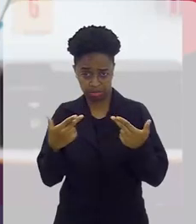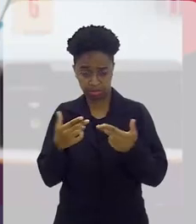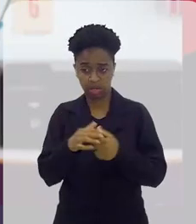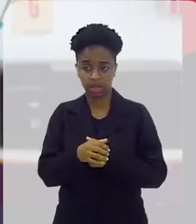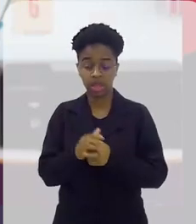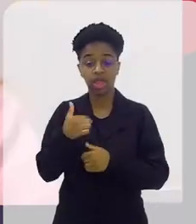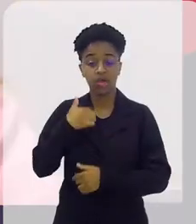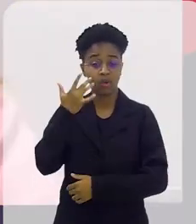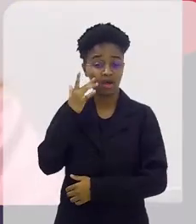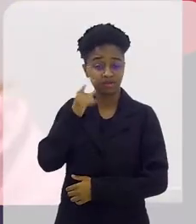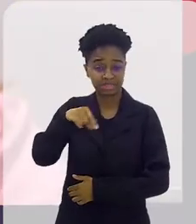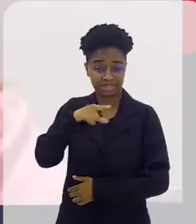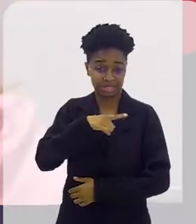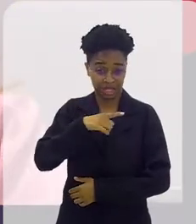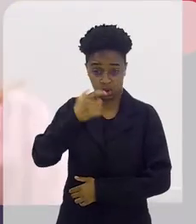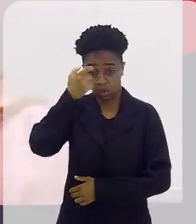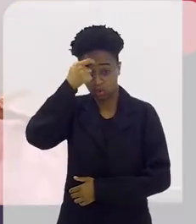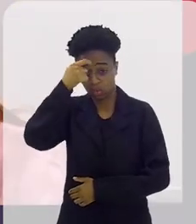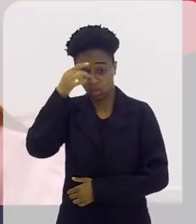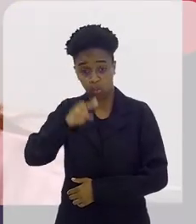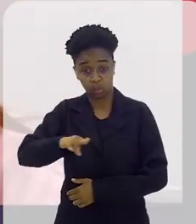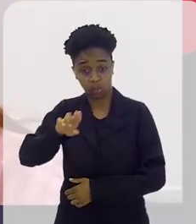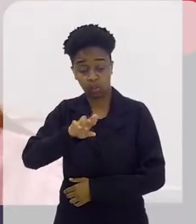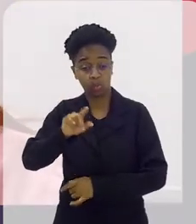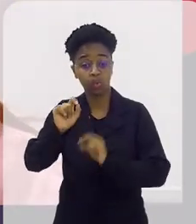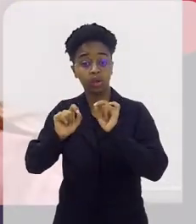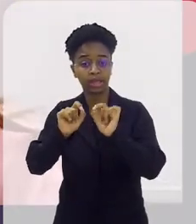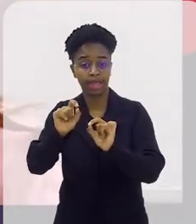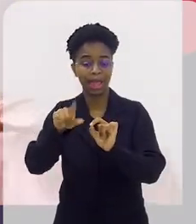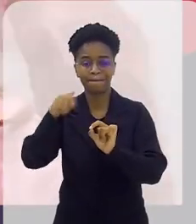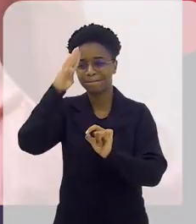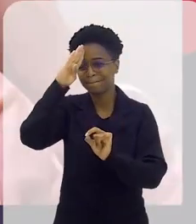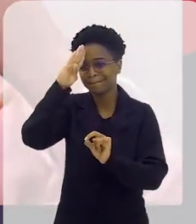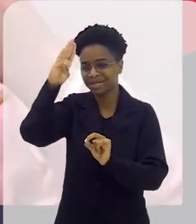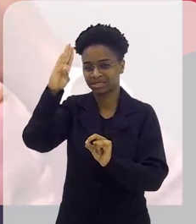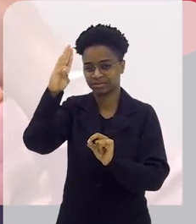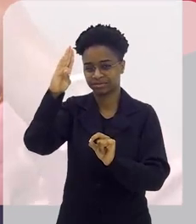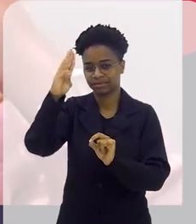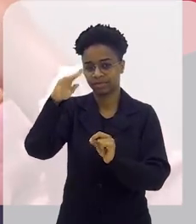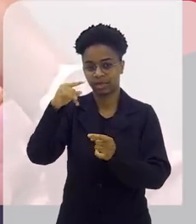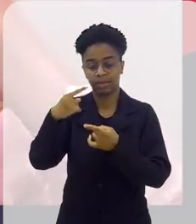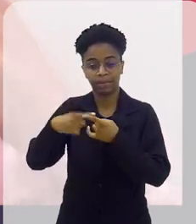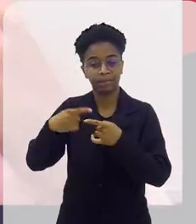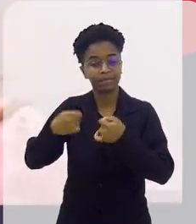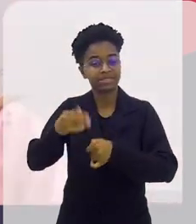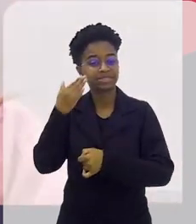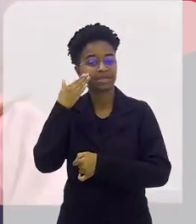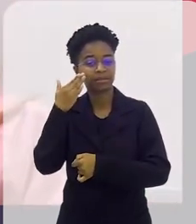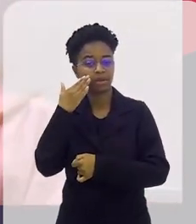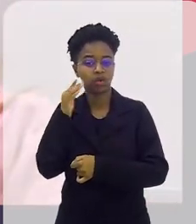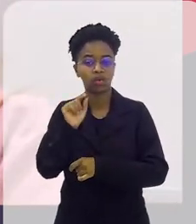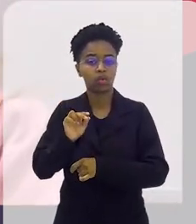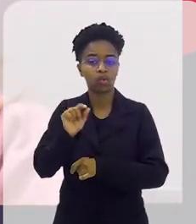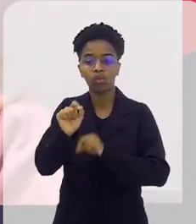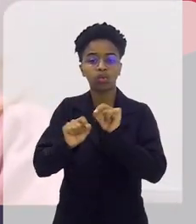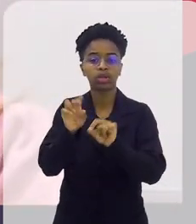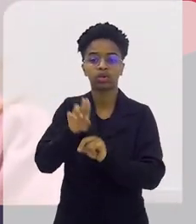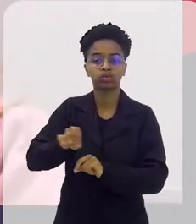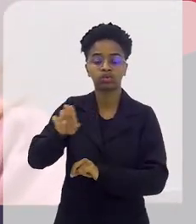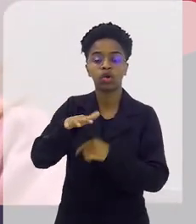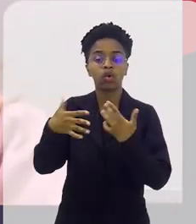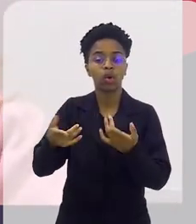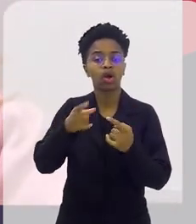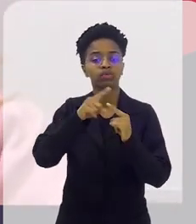Eu acho que você ter consciência do que você está consumindo é essencial. É essencial você saber exatamente o que você está